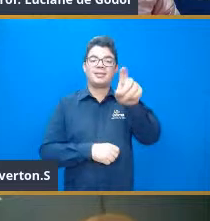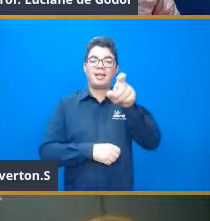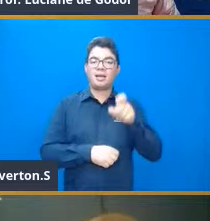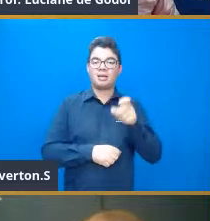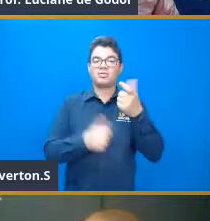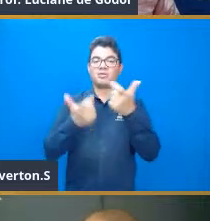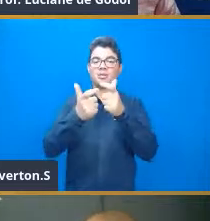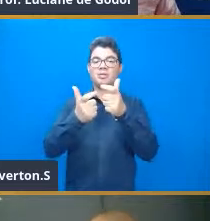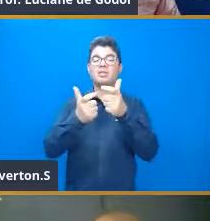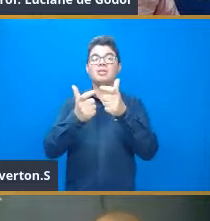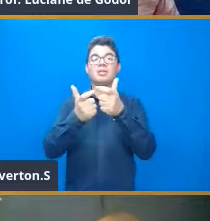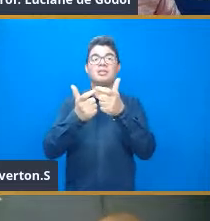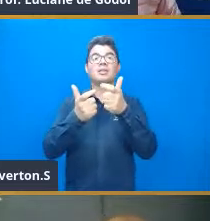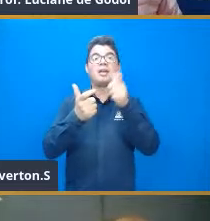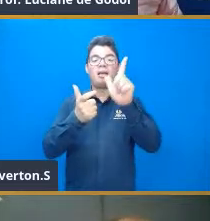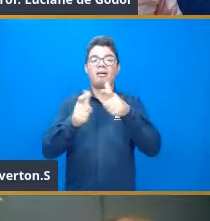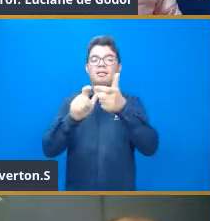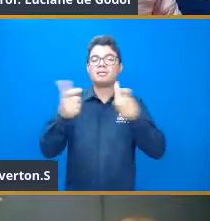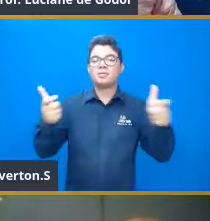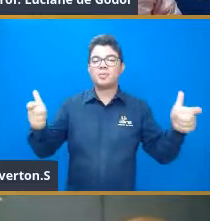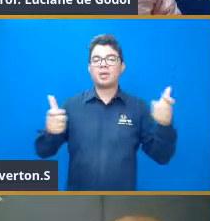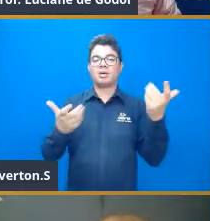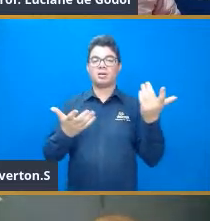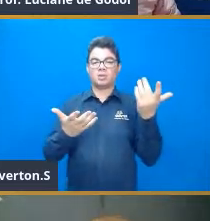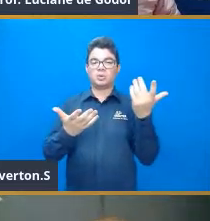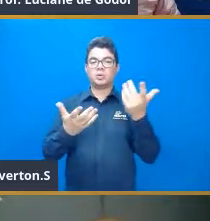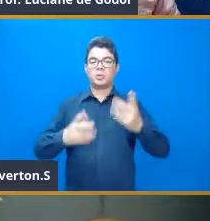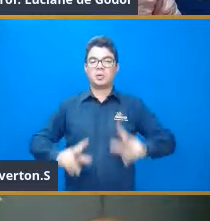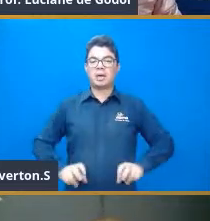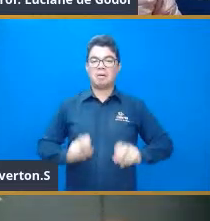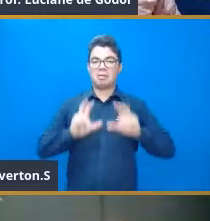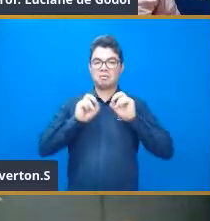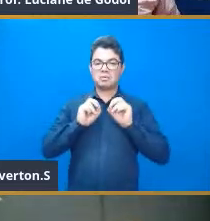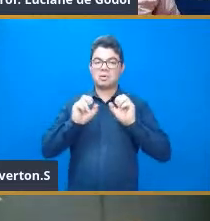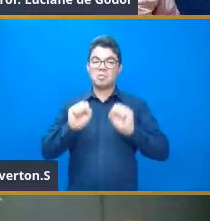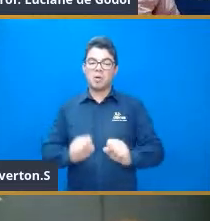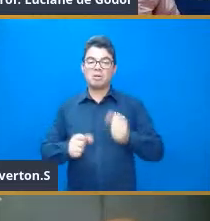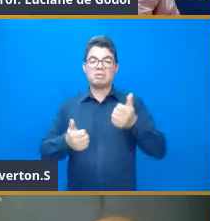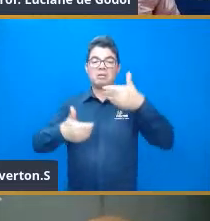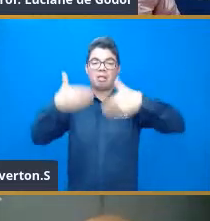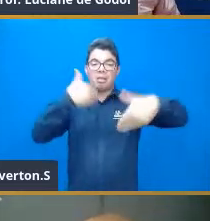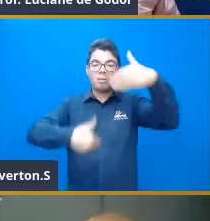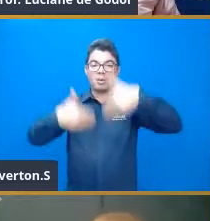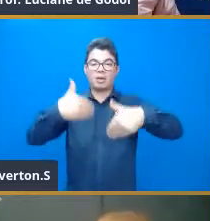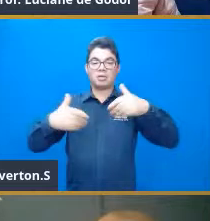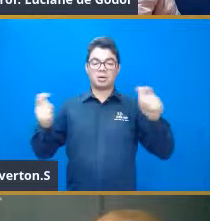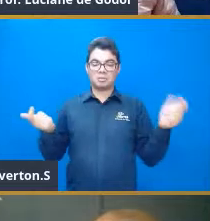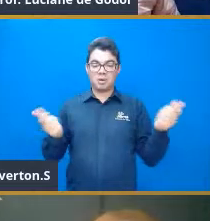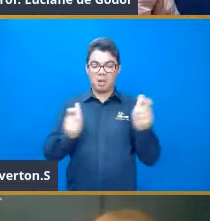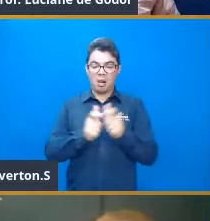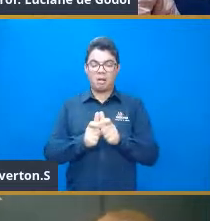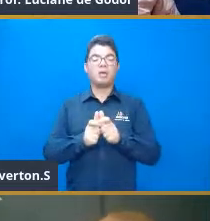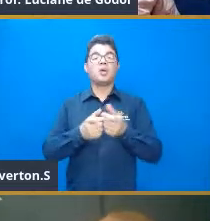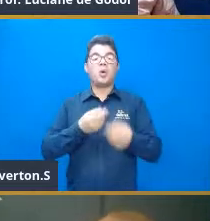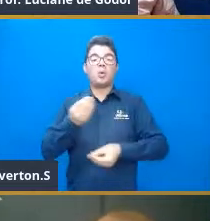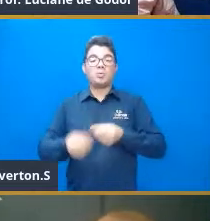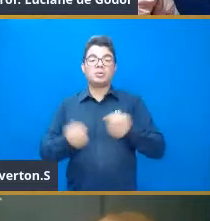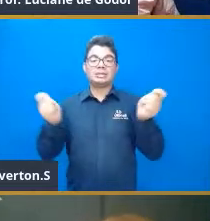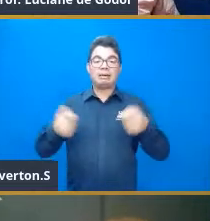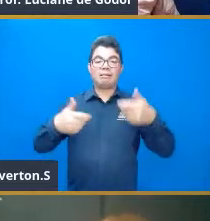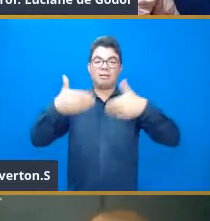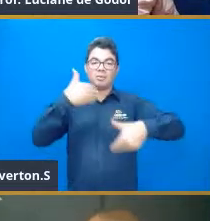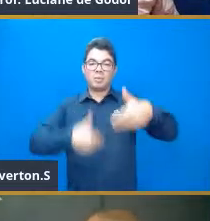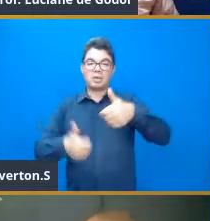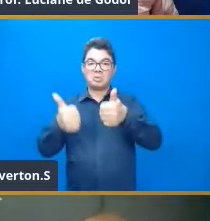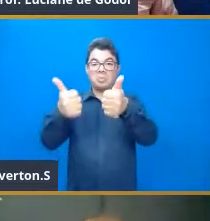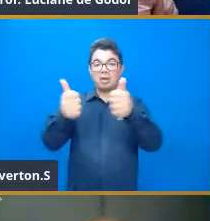cancerosos. E aí, quando está sendo feito um tratamento, qual é a redução desse tecido, se o tratamento está sendo eficiente ou